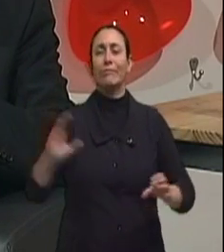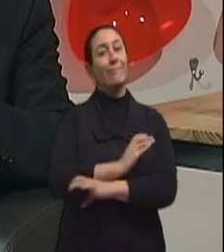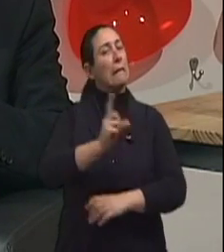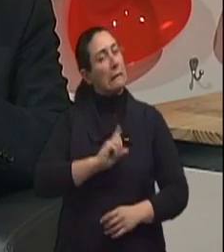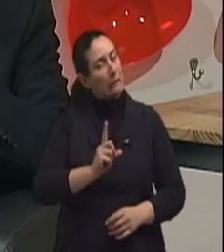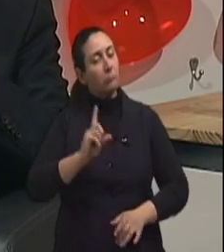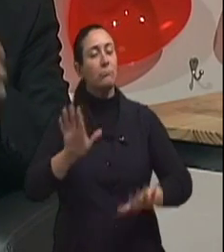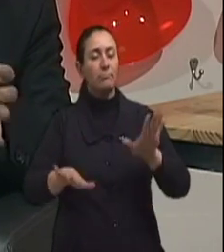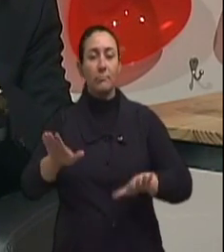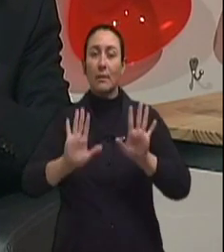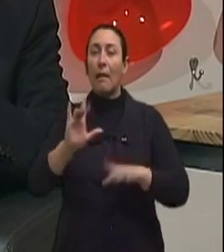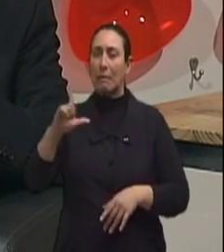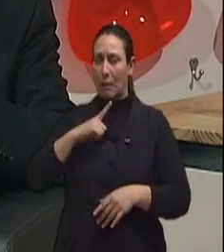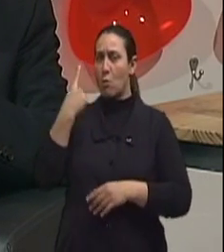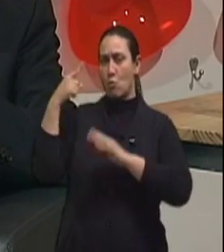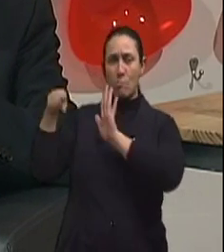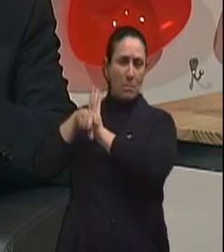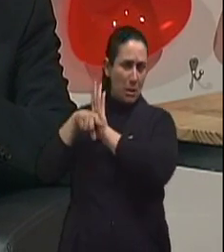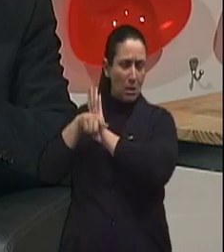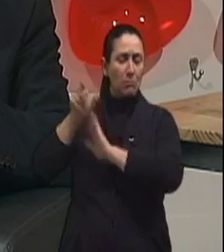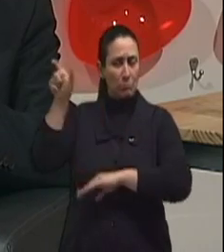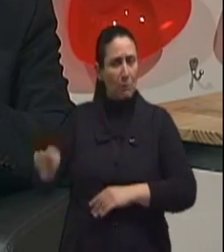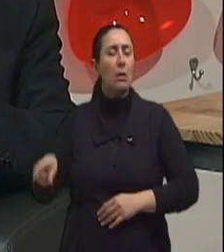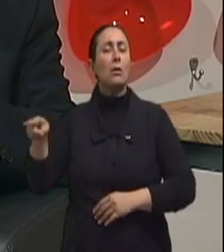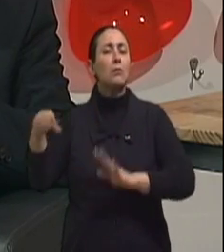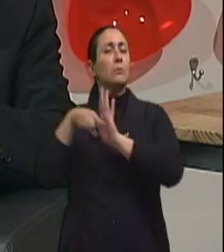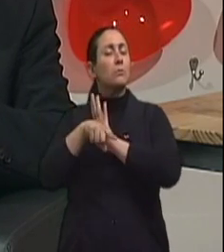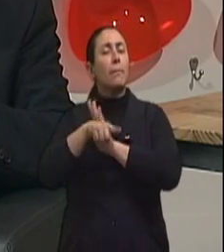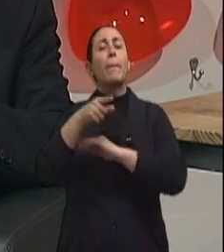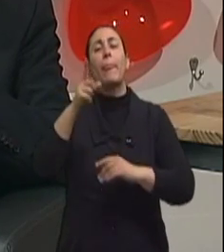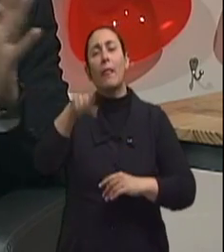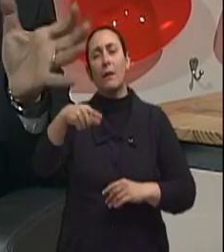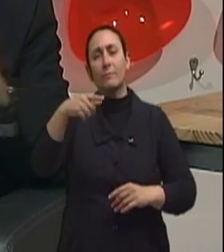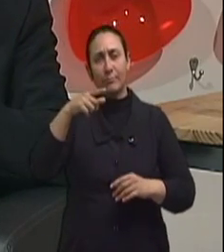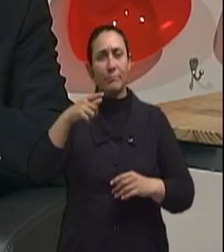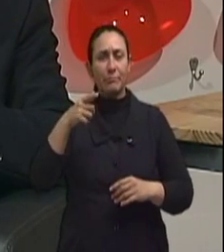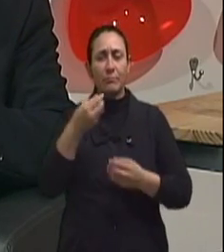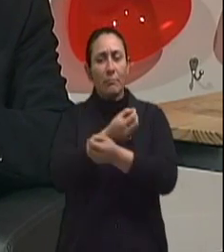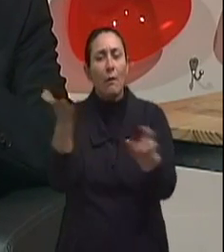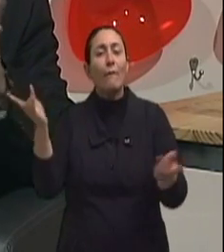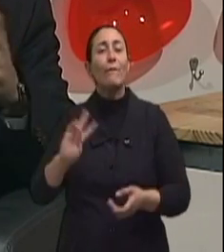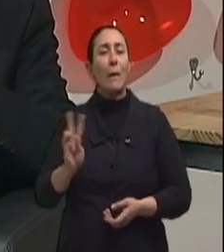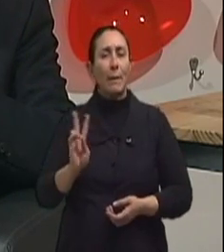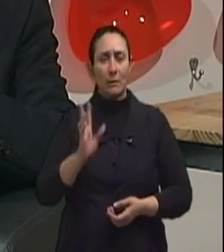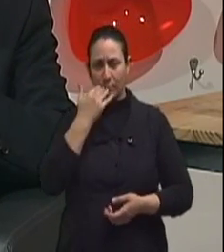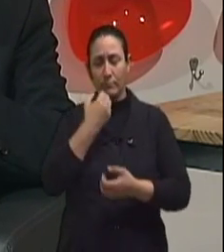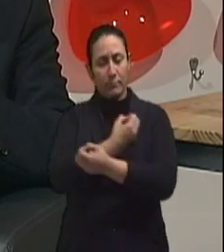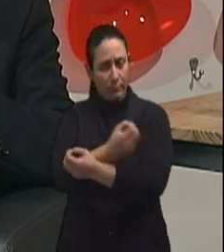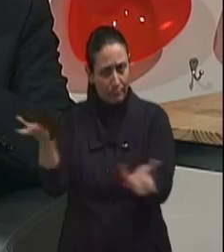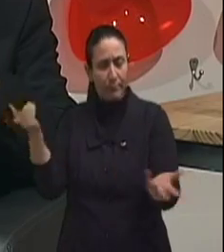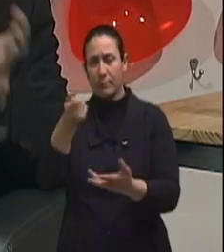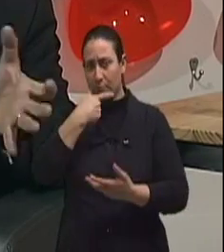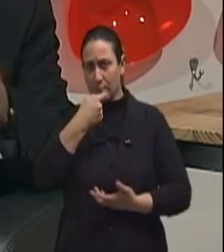um estudo interessante, que não é só de câncer de estômago, mas deram um suplemento de vitamina para uma população de pacientes